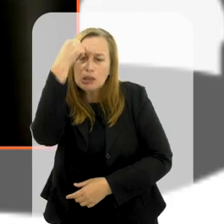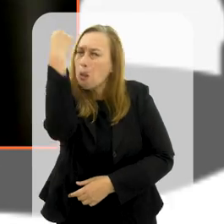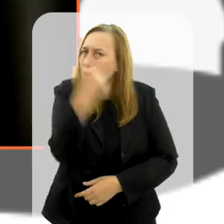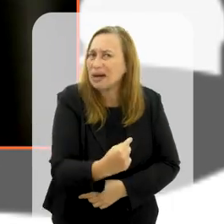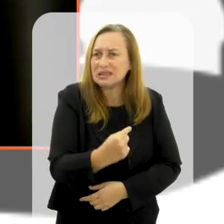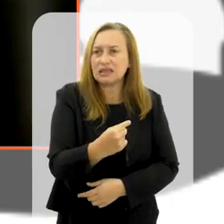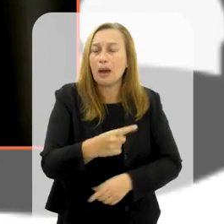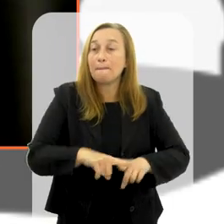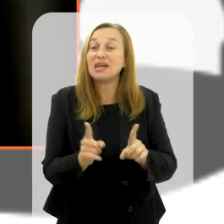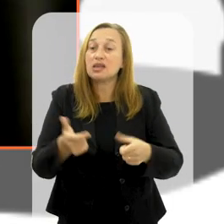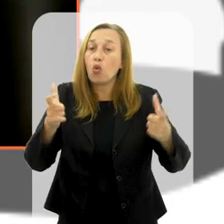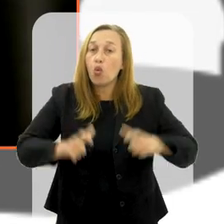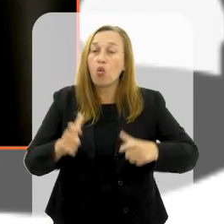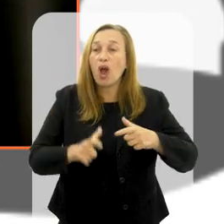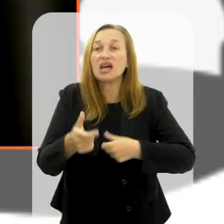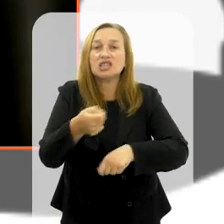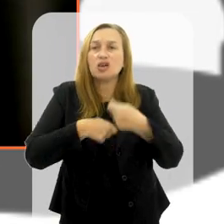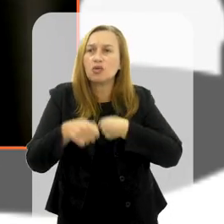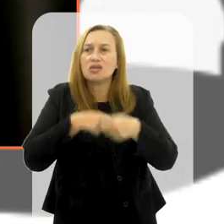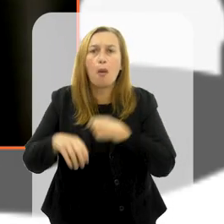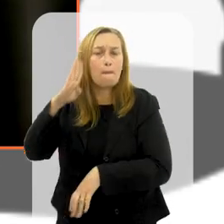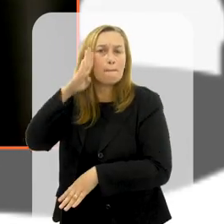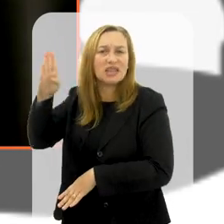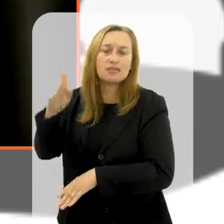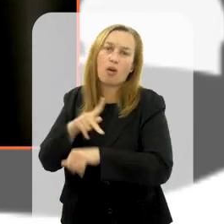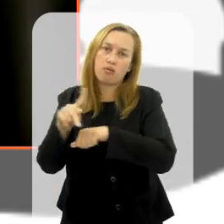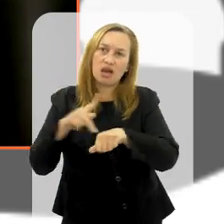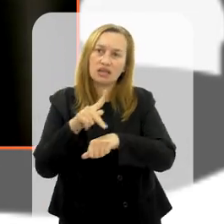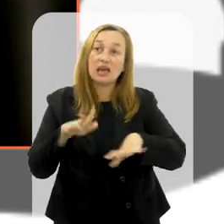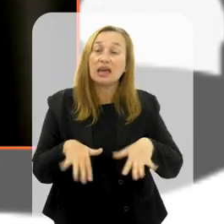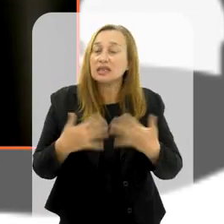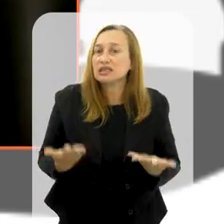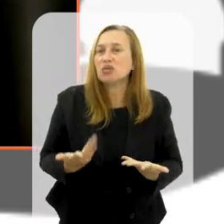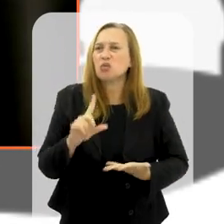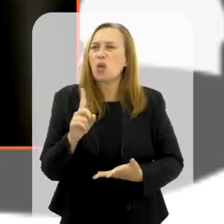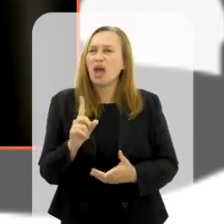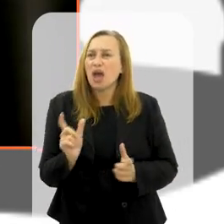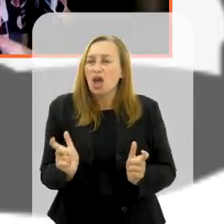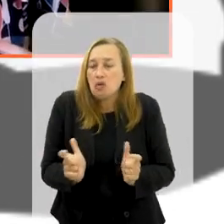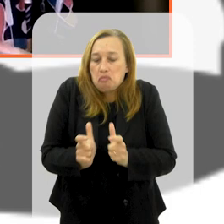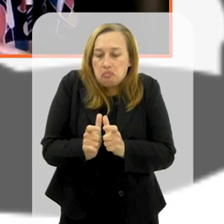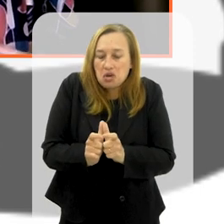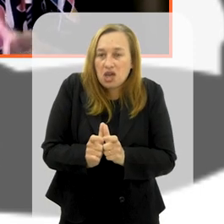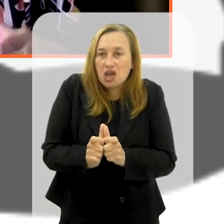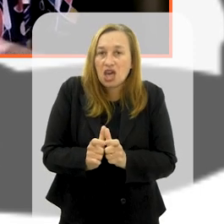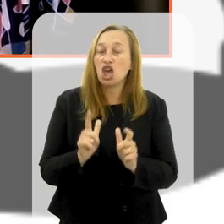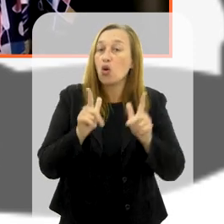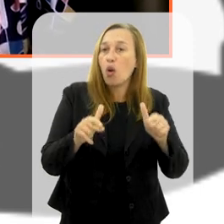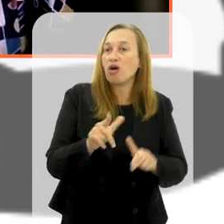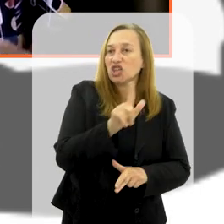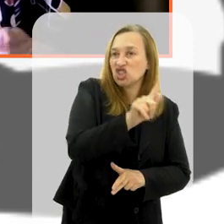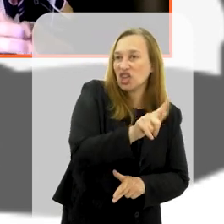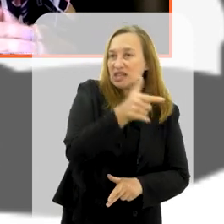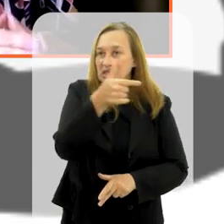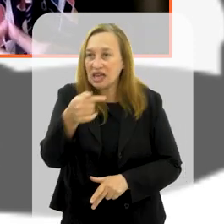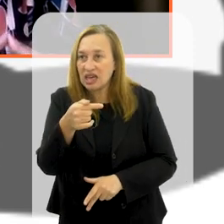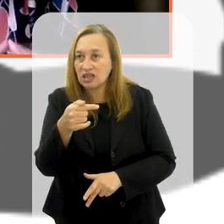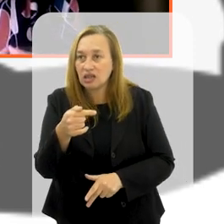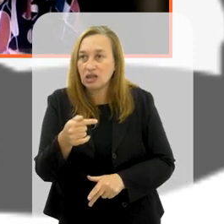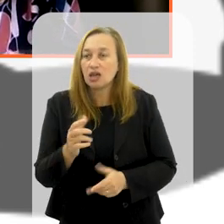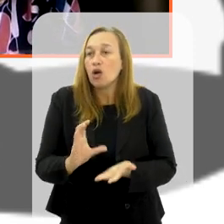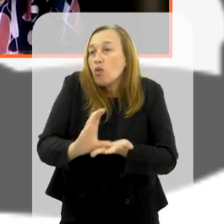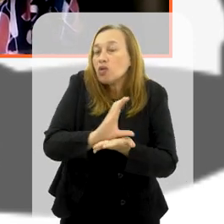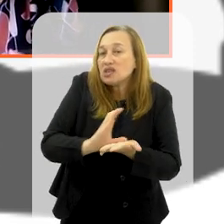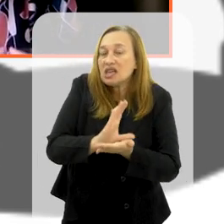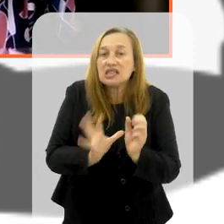ele é um espaço de negociação com os principais. Então, ele não é tão pequeno como o G7, ele não é tão pequeno